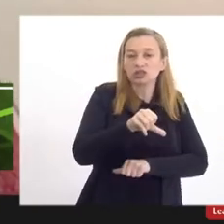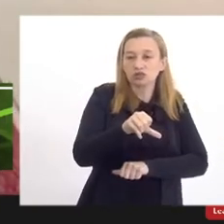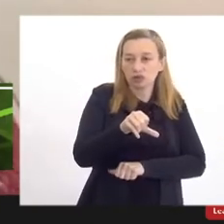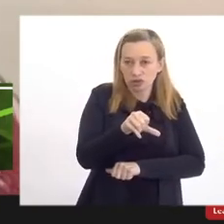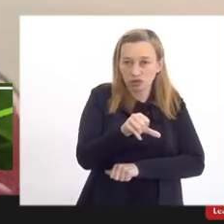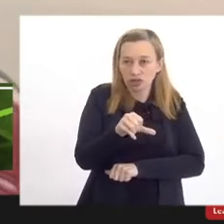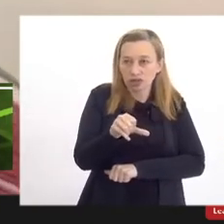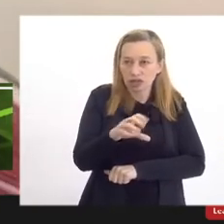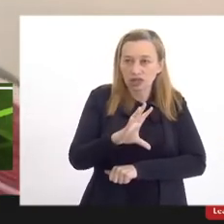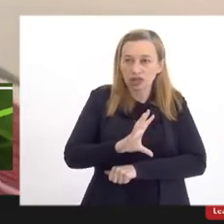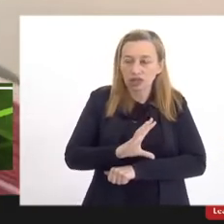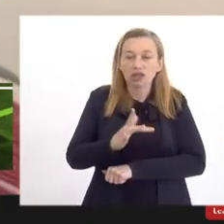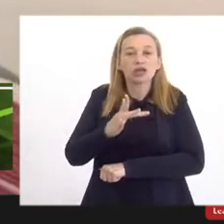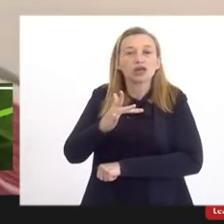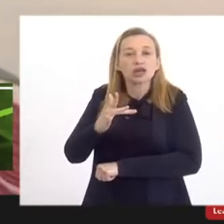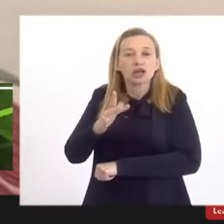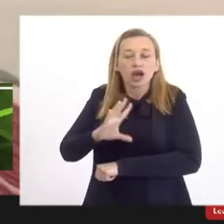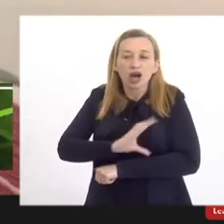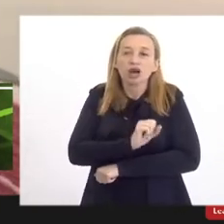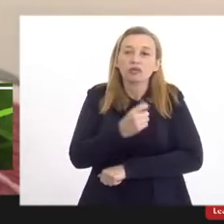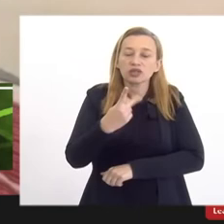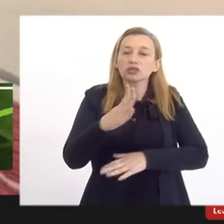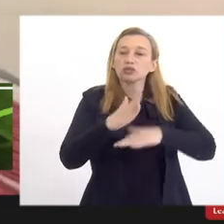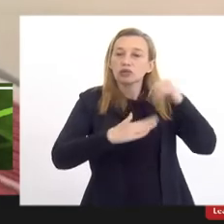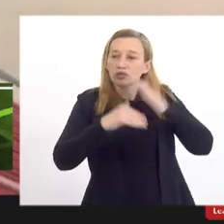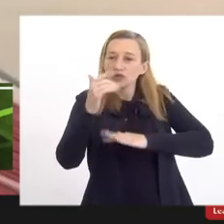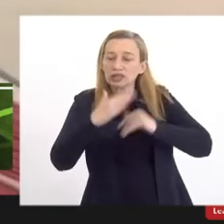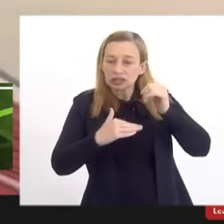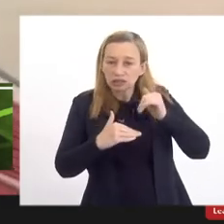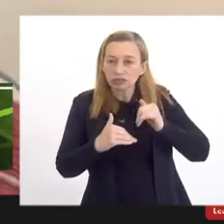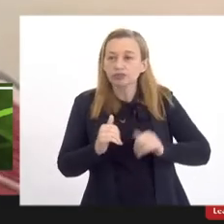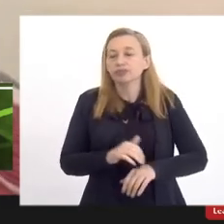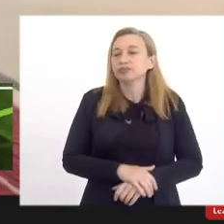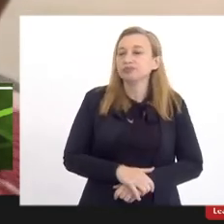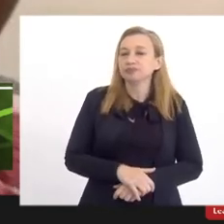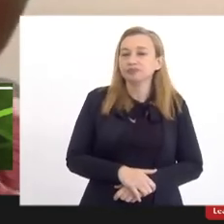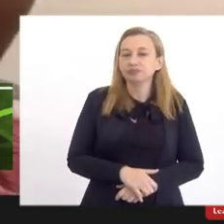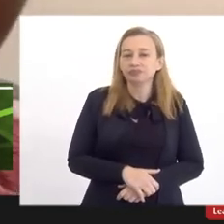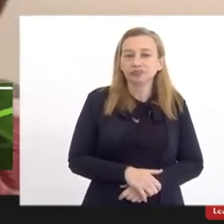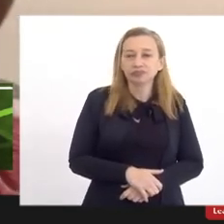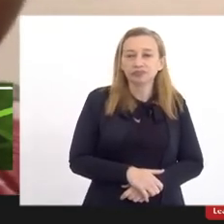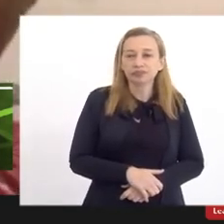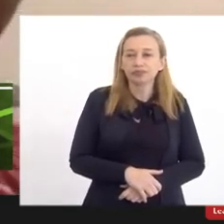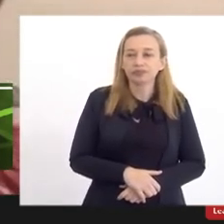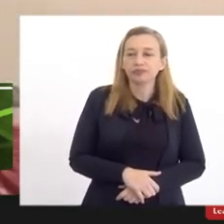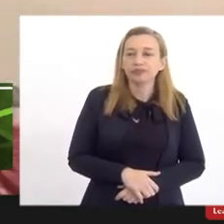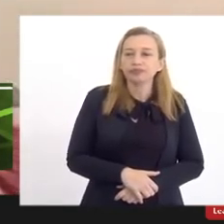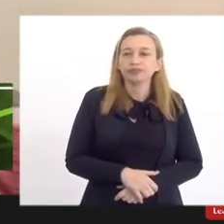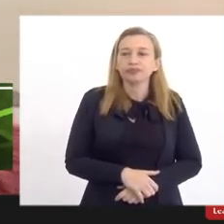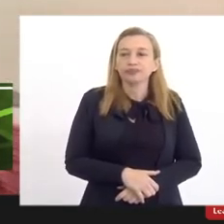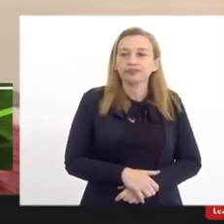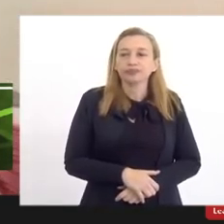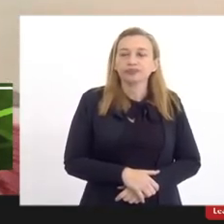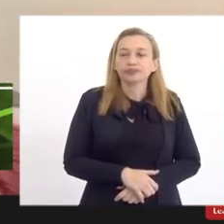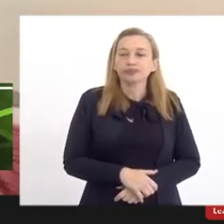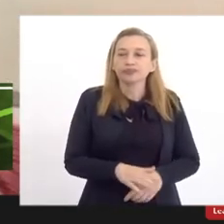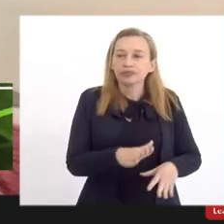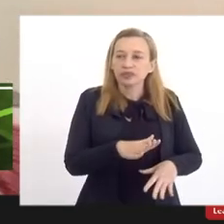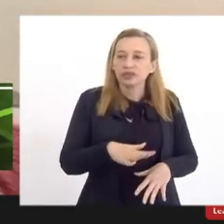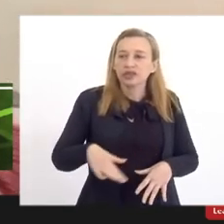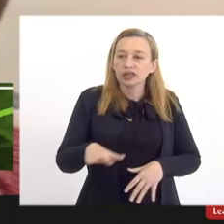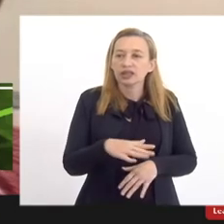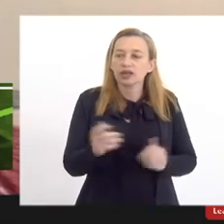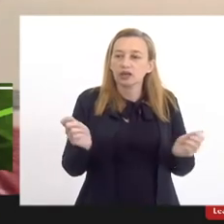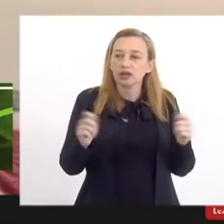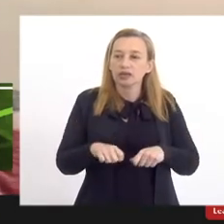são apaixonados pela profissão e por uma vocação que se adensa nos territórios e tem a